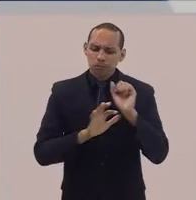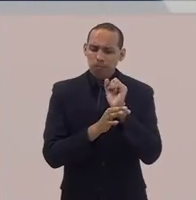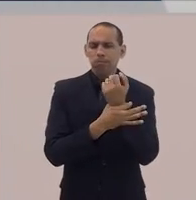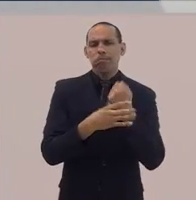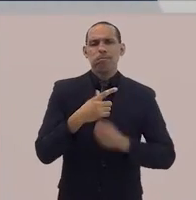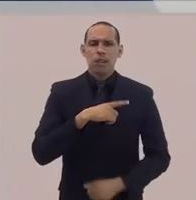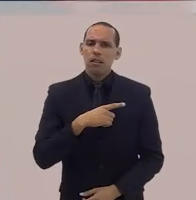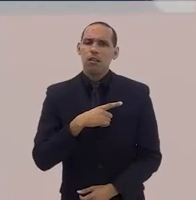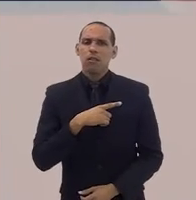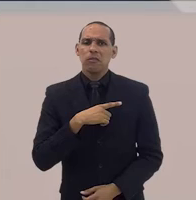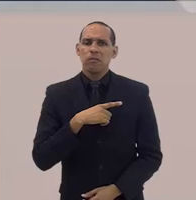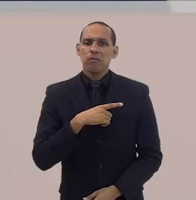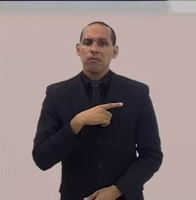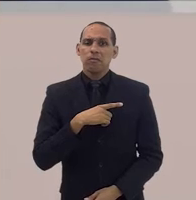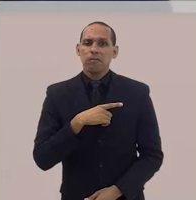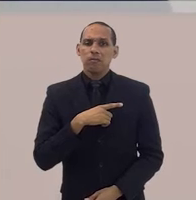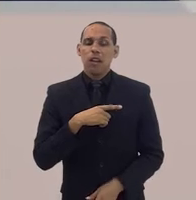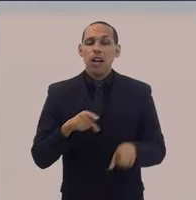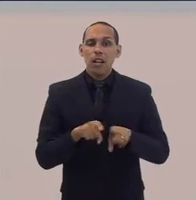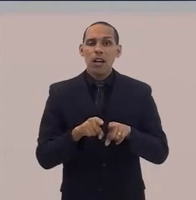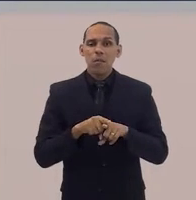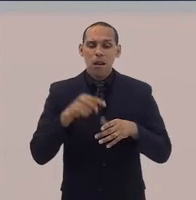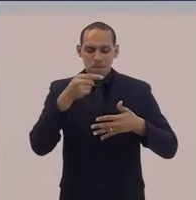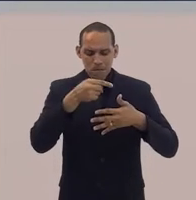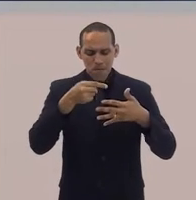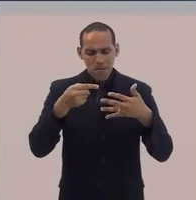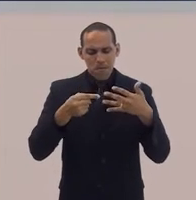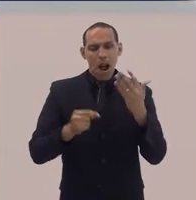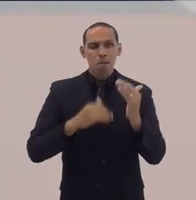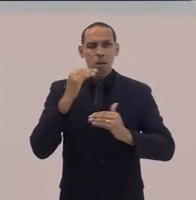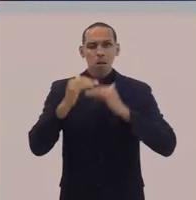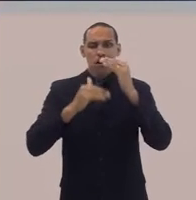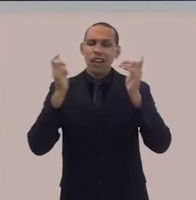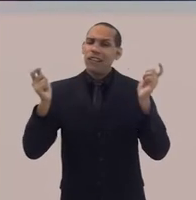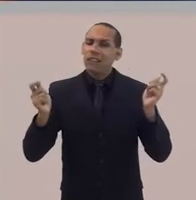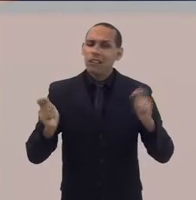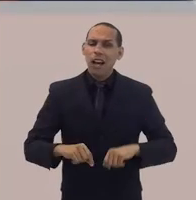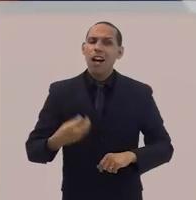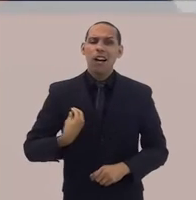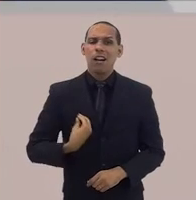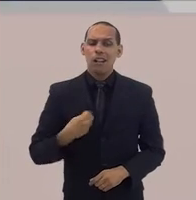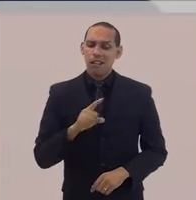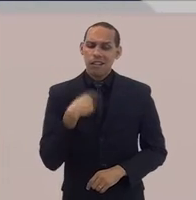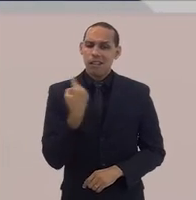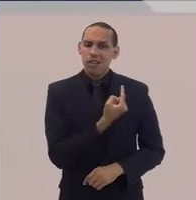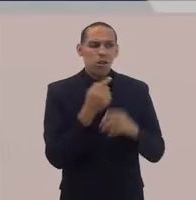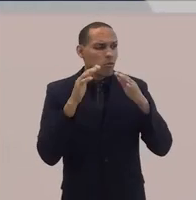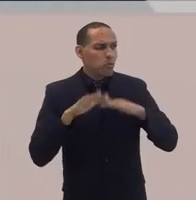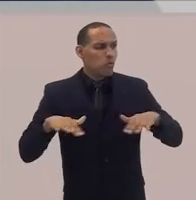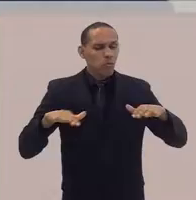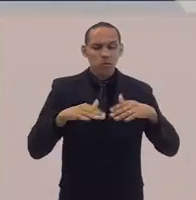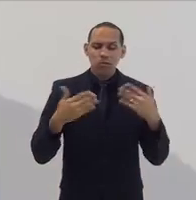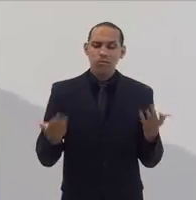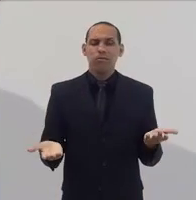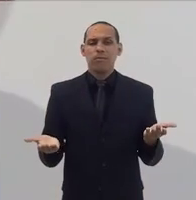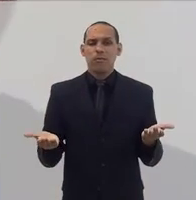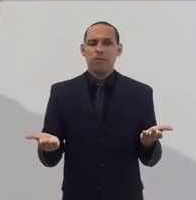garantidos e condições objetivas para o desenvolvimento da nossa vida. Então,